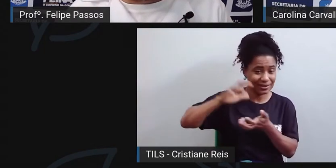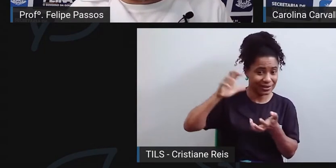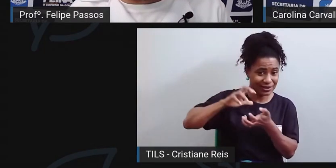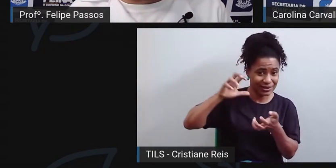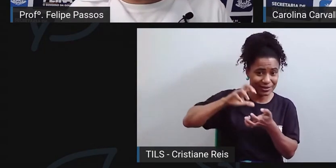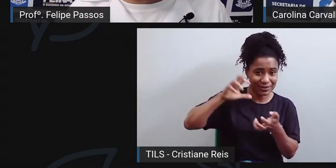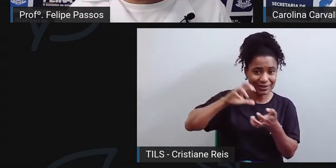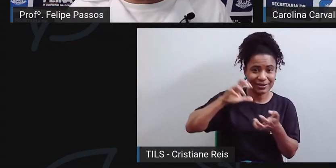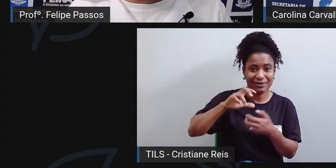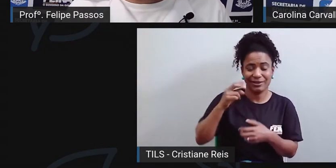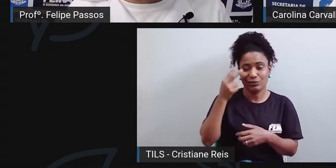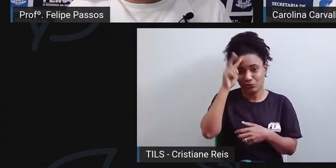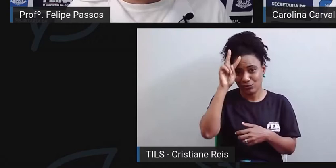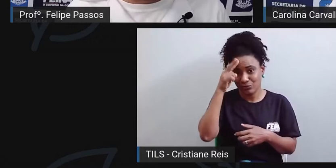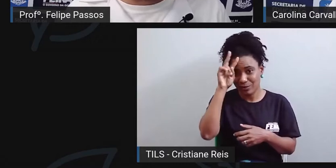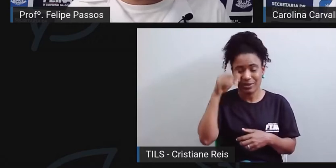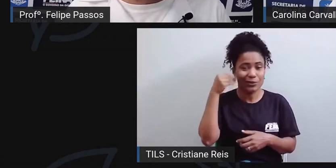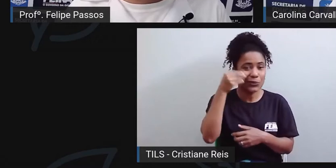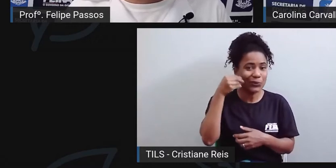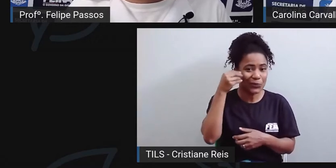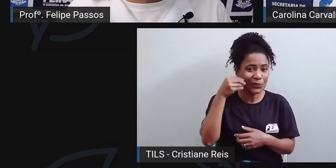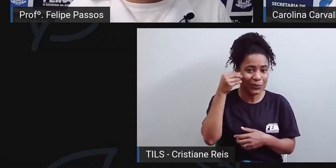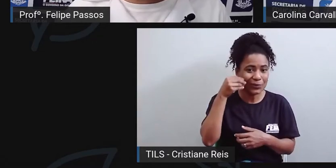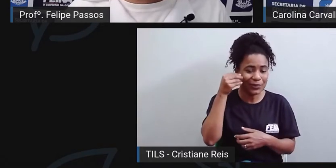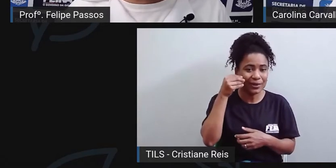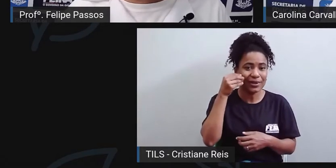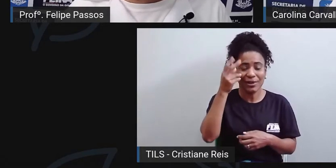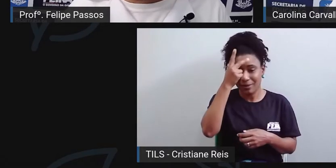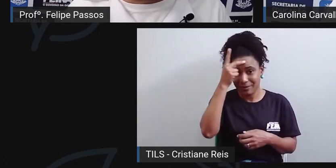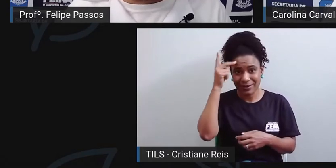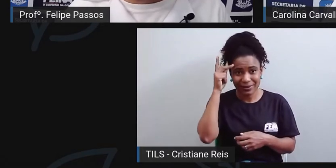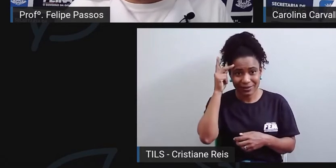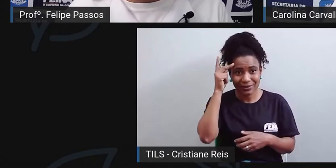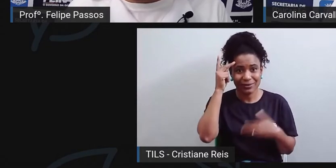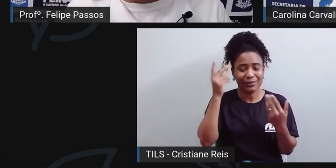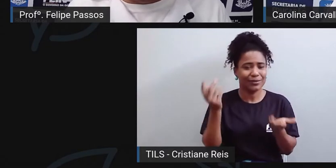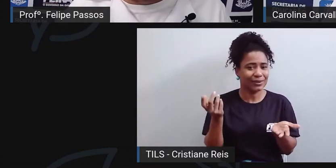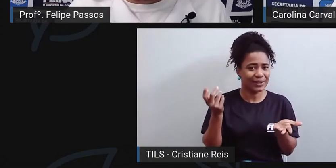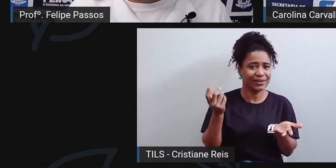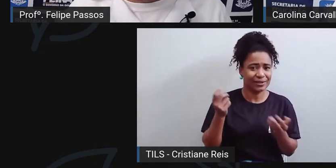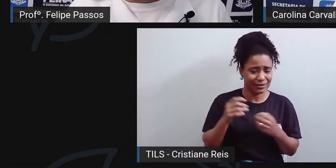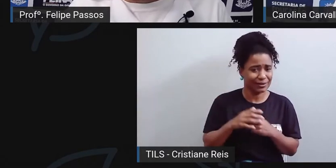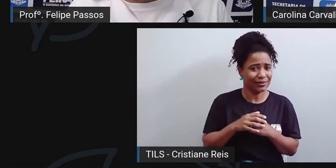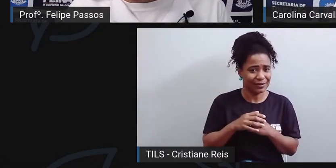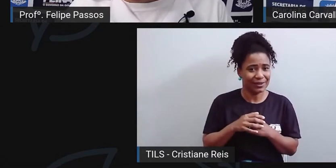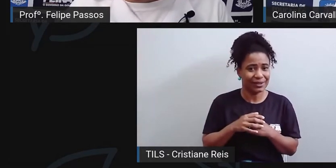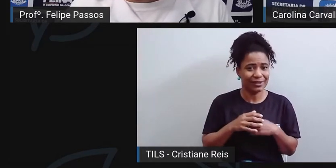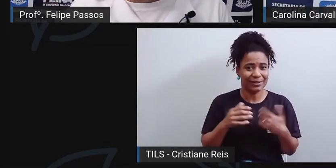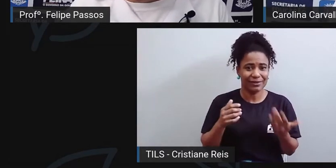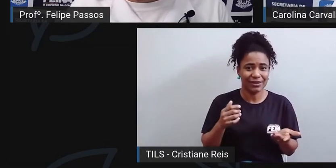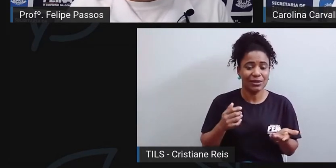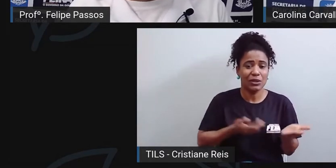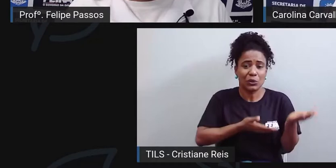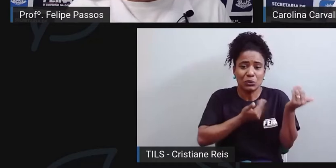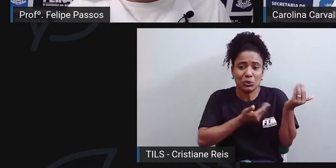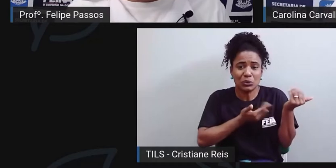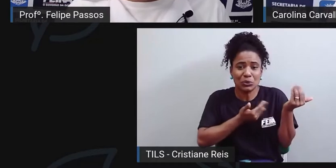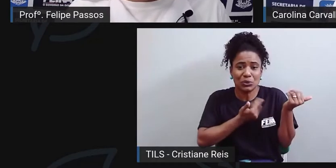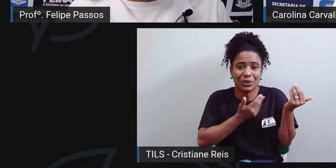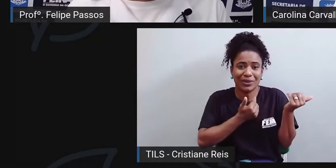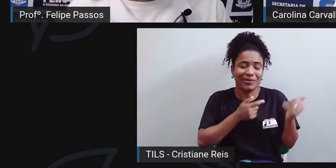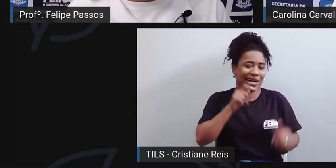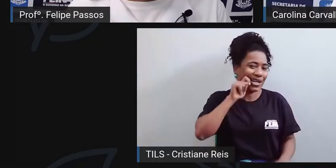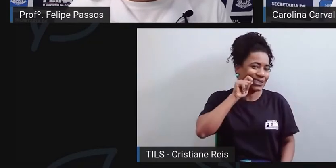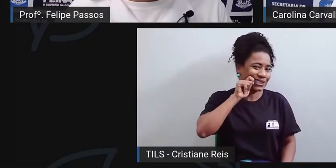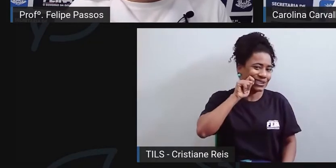que as pessoas, era muito mais comum que as pessoas chegassem à terceira idade ou até mesmo durante a juventude sem